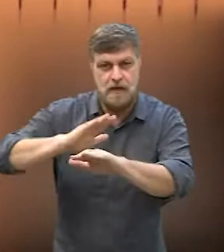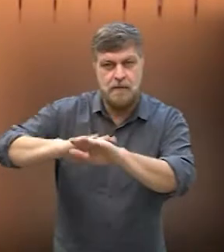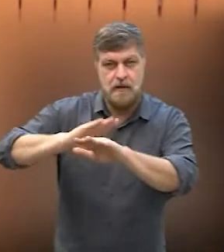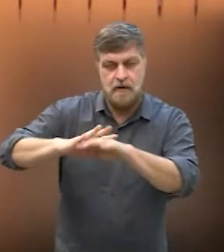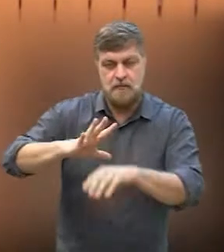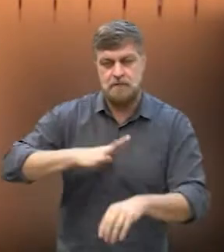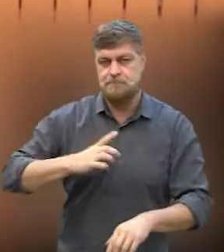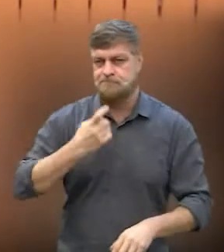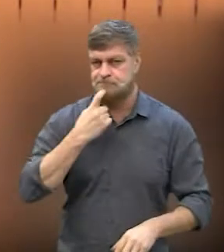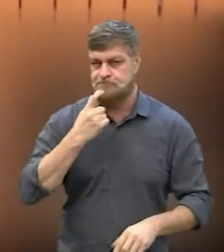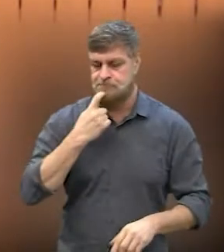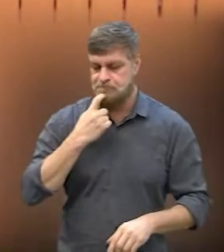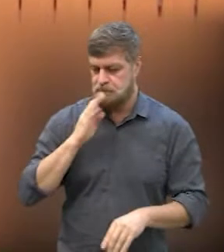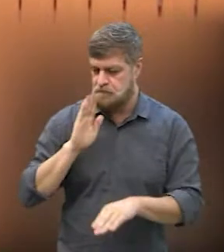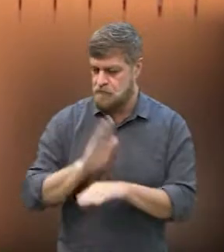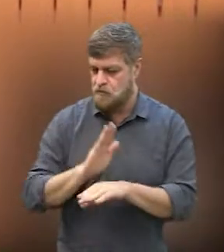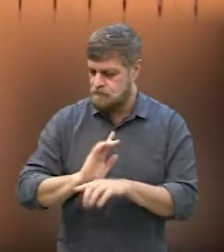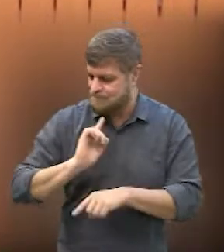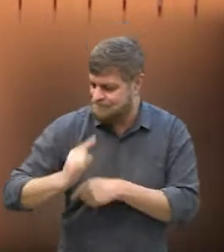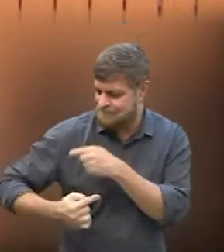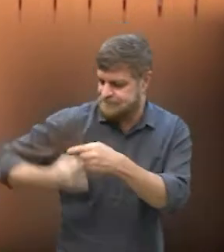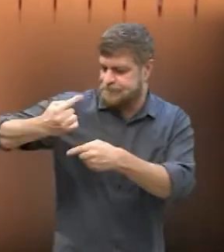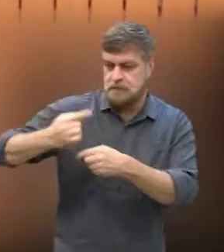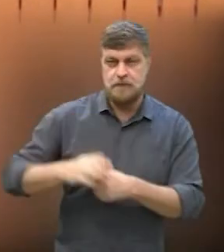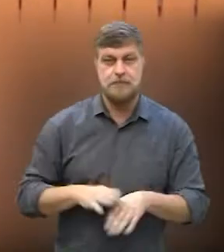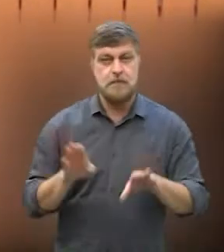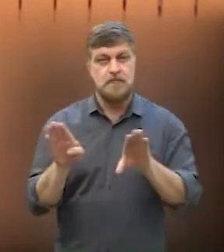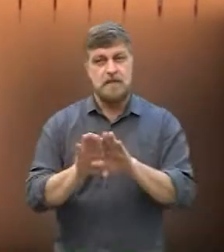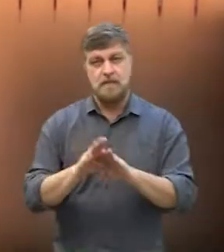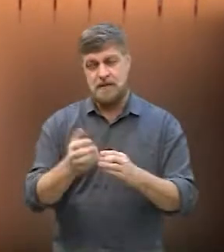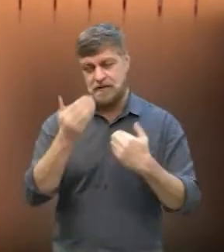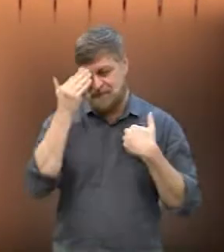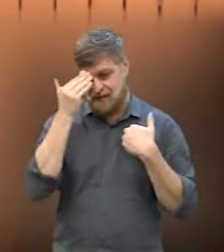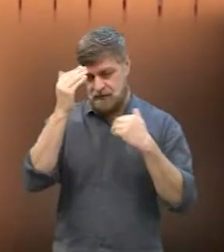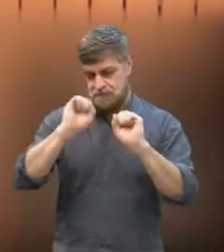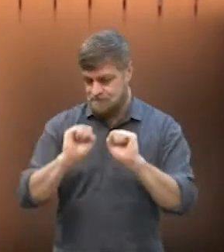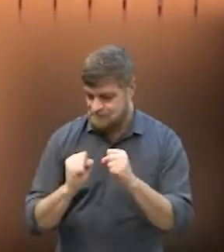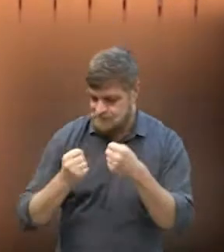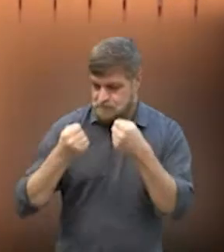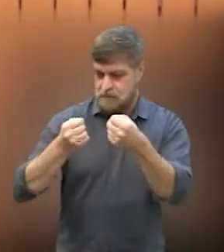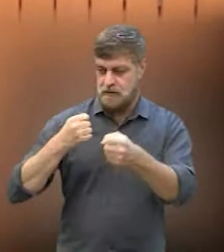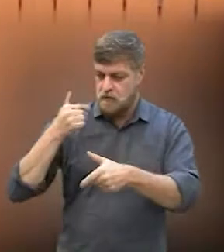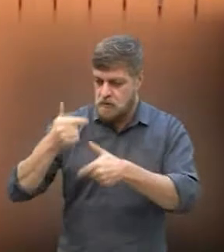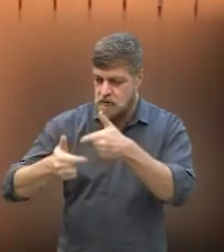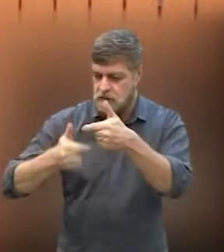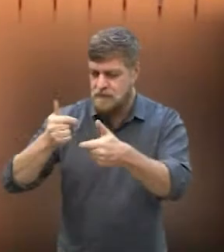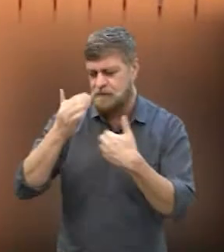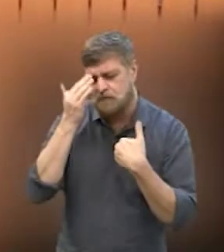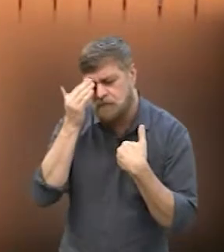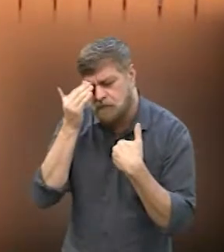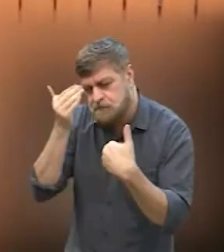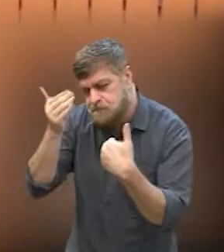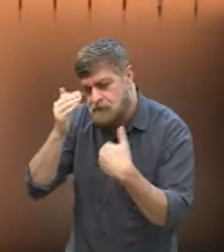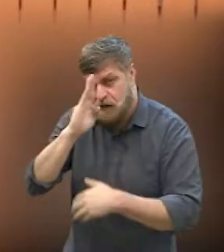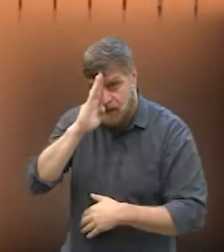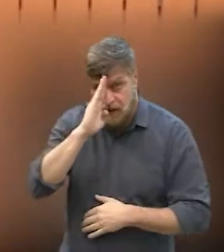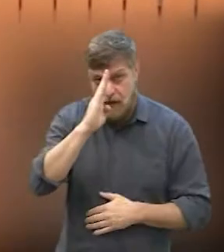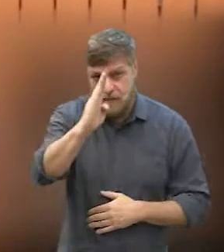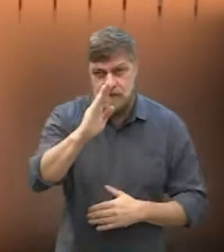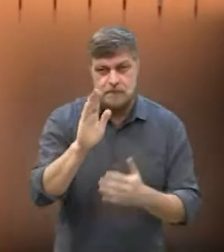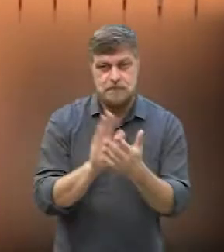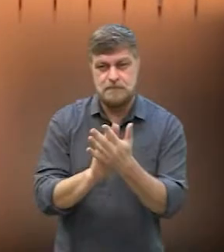serviços aqui para a nossa cidade de Campinas e também com isso agradecer todo esse empenho, todo esse trabalho e principalmente